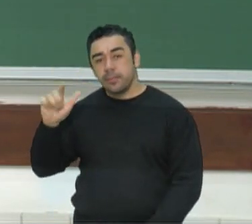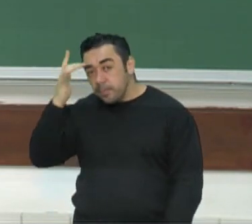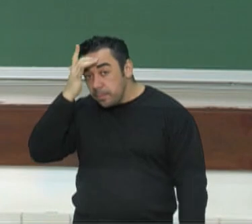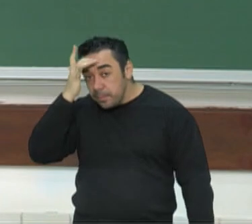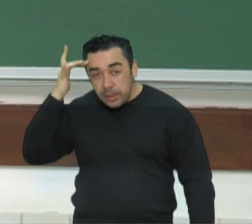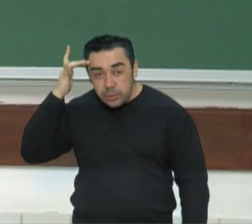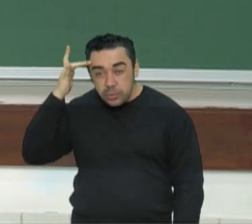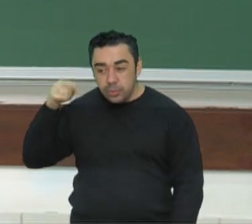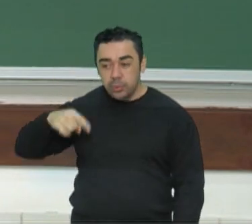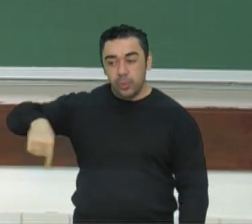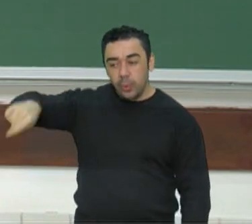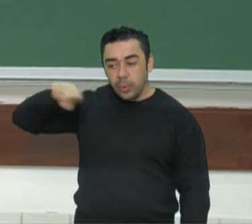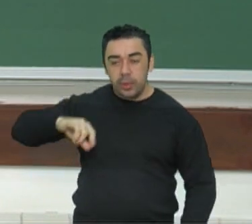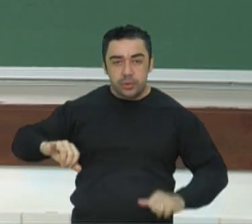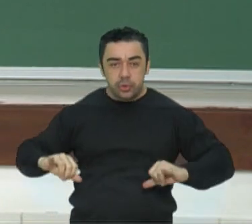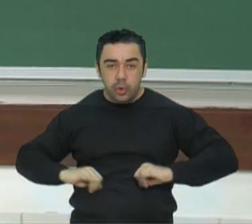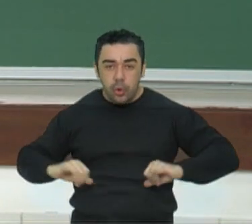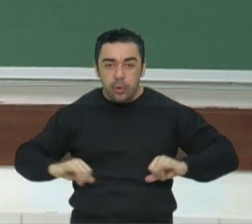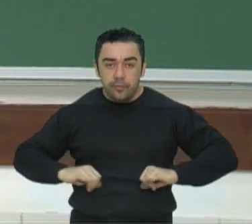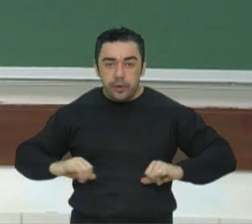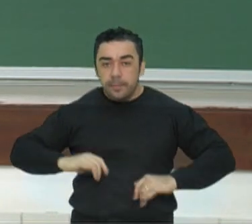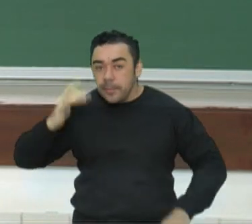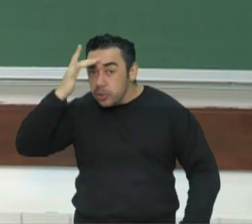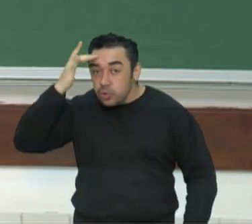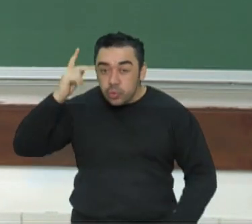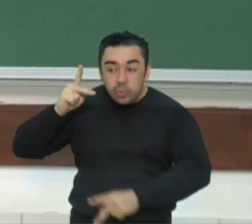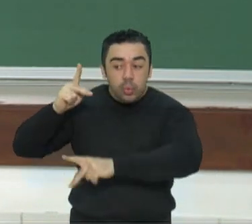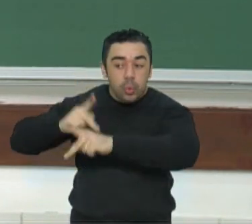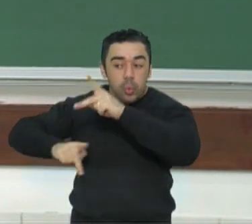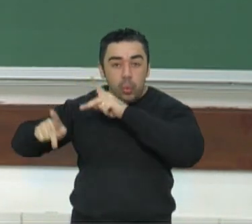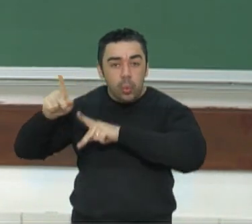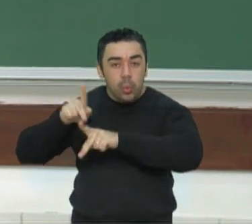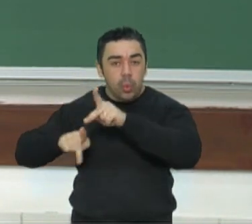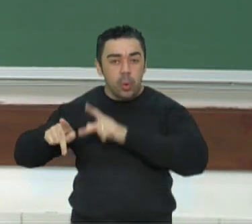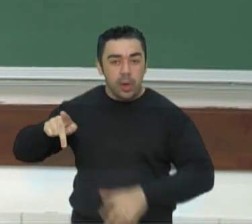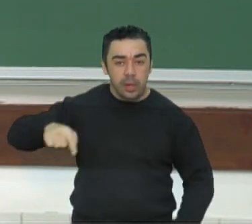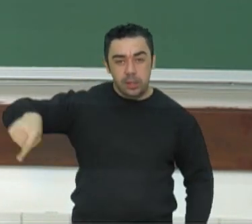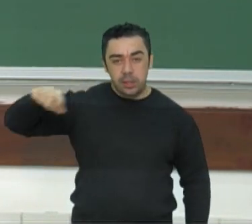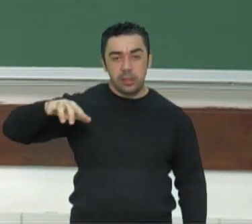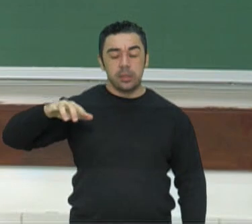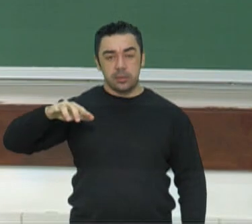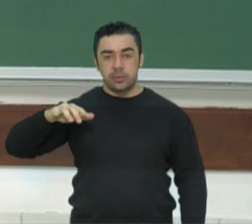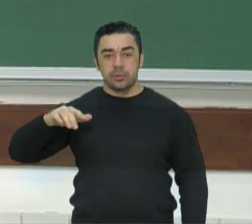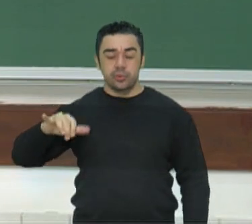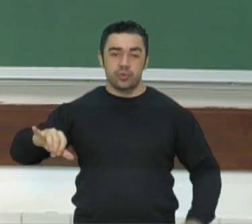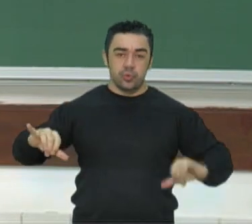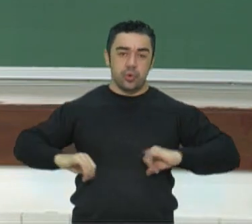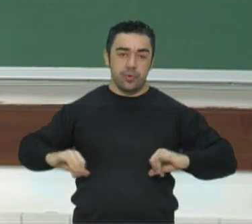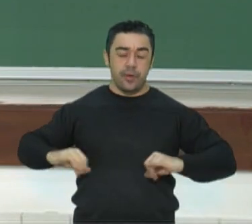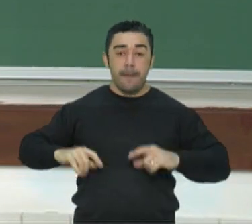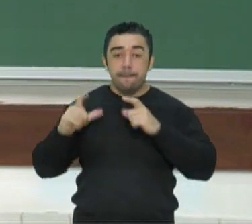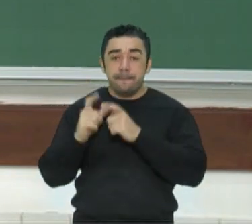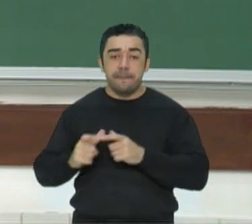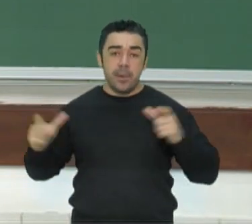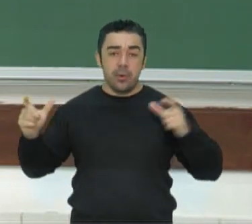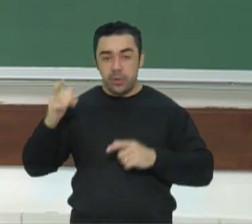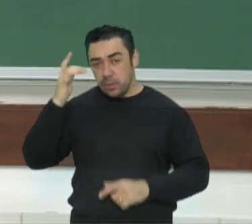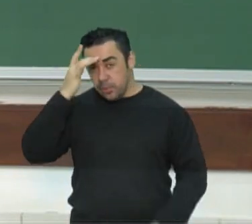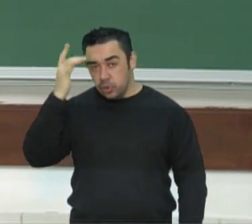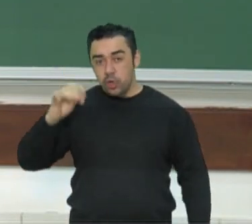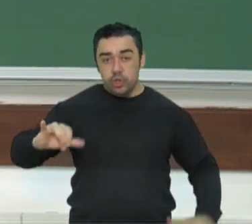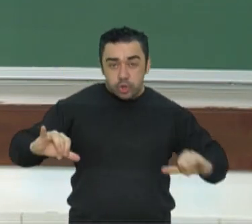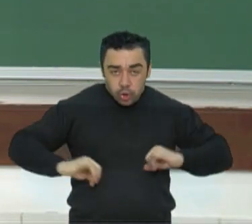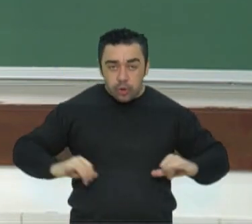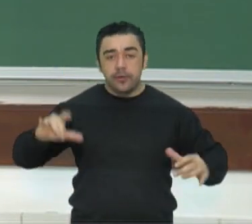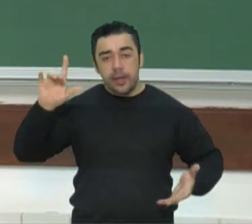pessoas sofreram os horrores da guerra. A maioria das pessoas atingidas na Segunda Guerra Mundial eram civis,